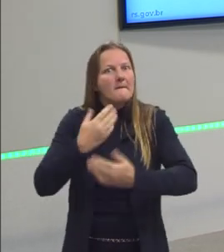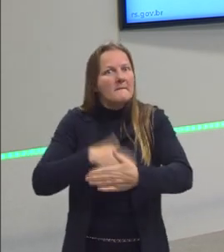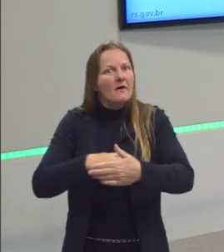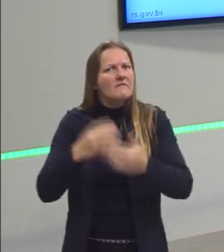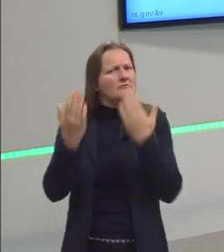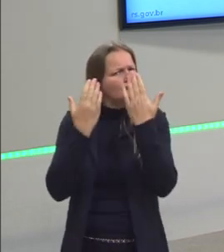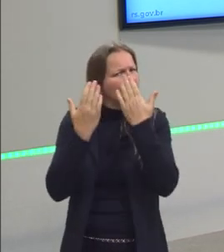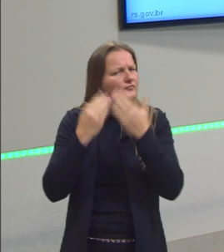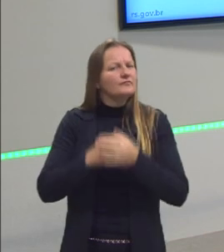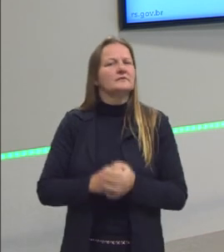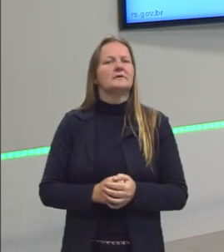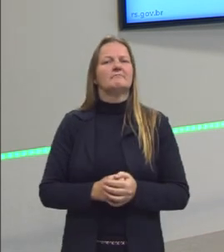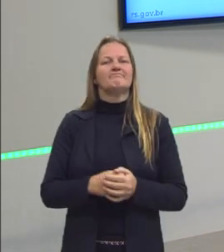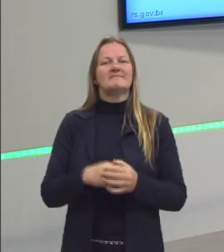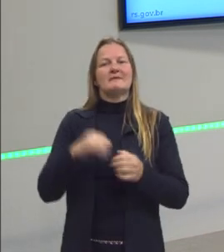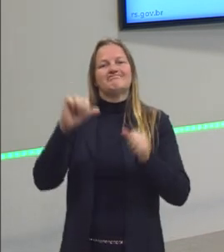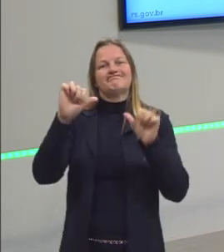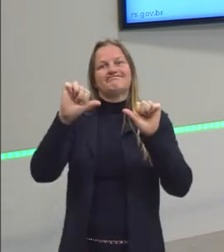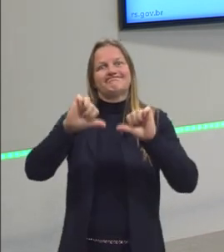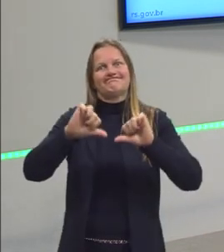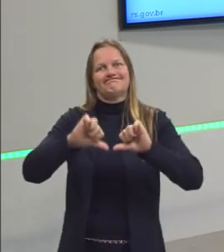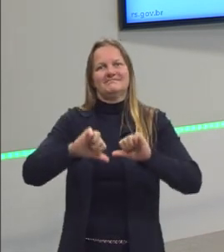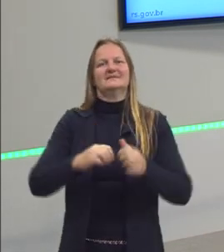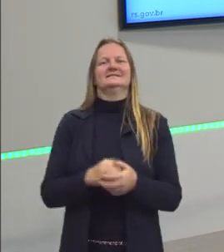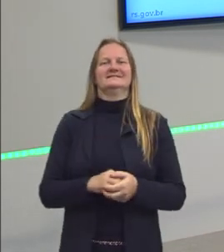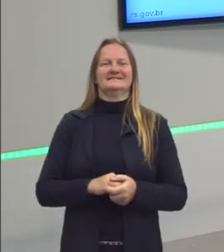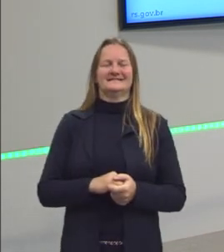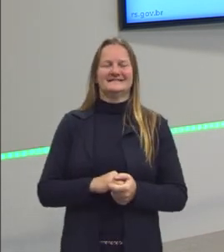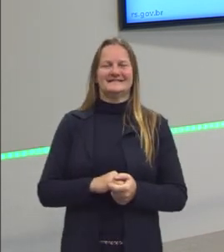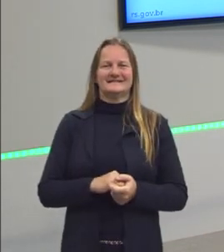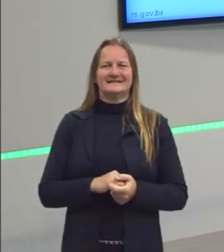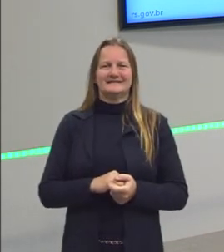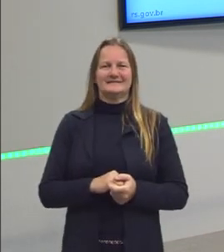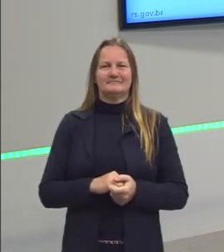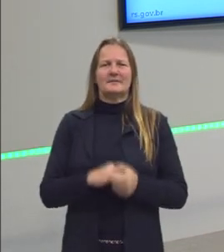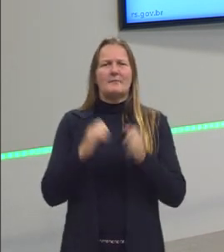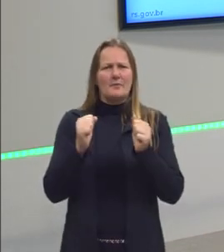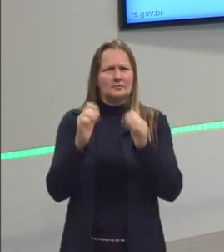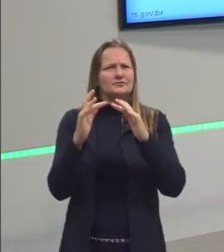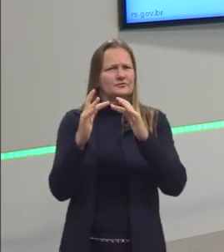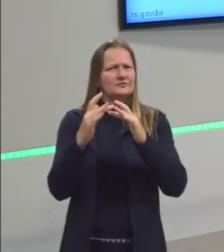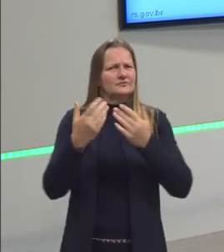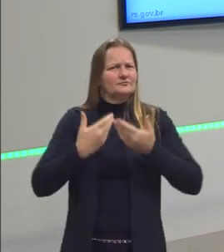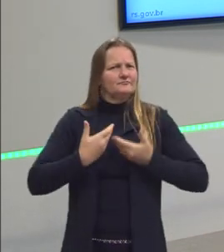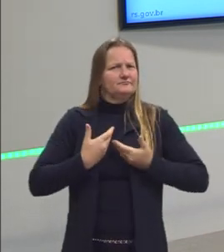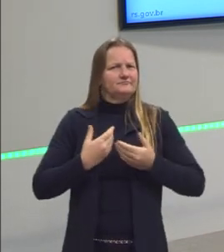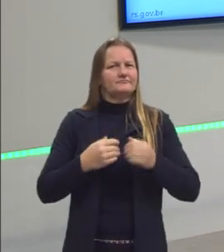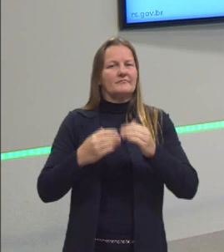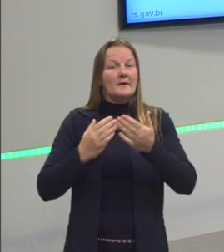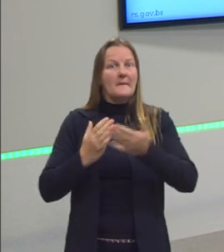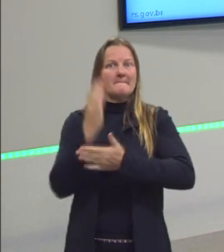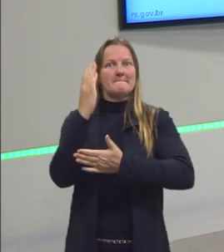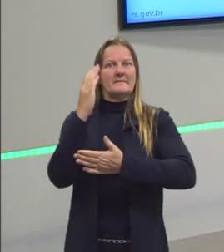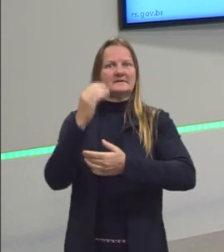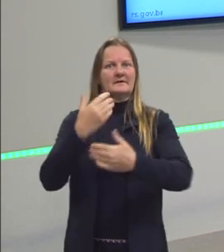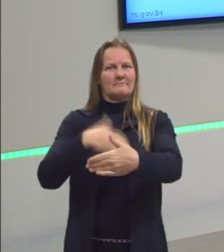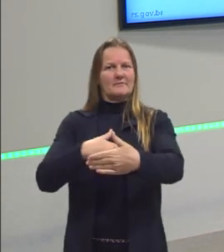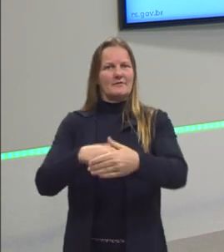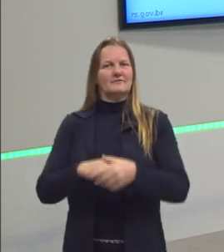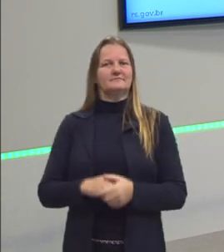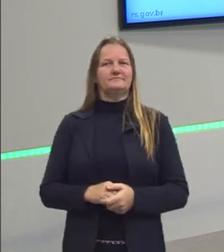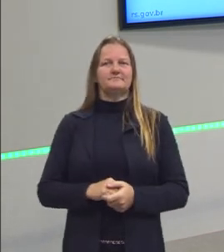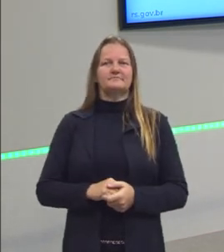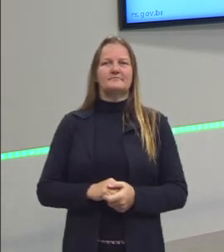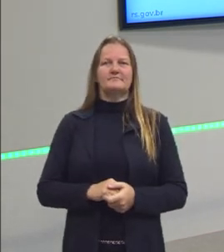dúvidas, porque isso pode te dar alguma questão aí que tu poderia utilizar para passar no teu, no nosso